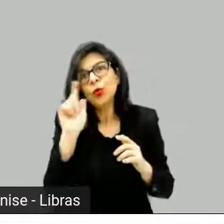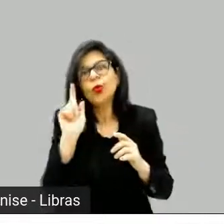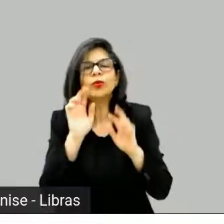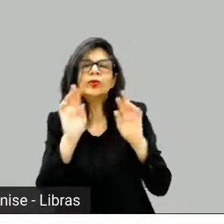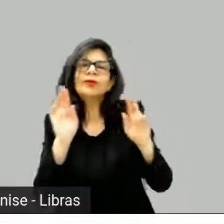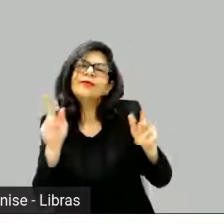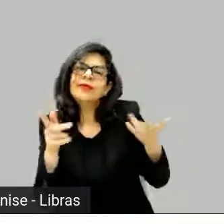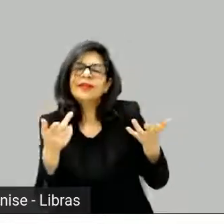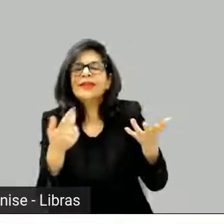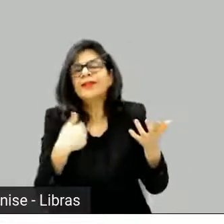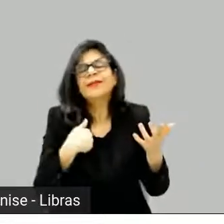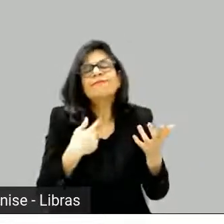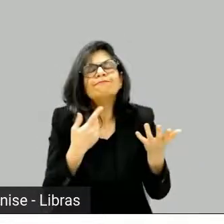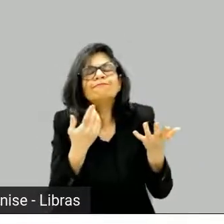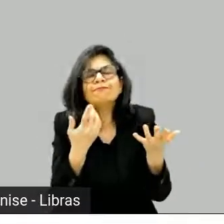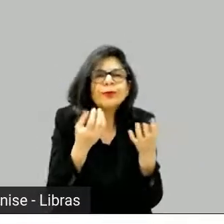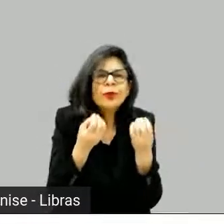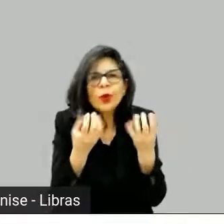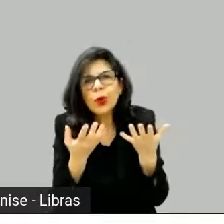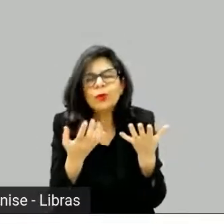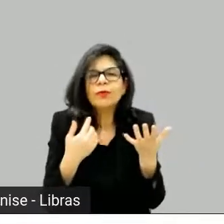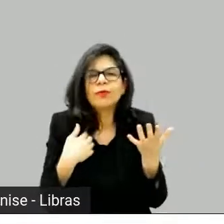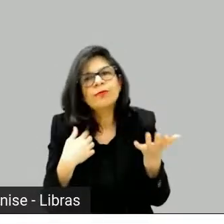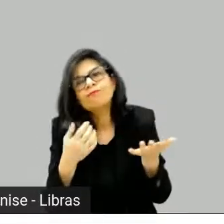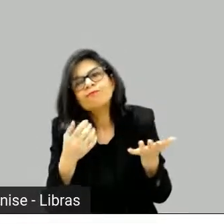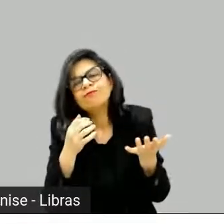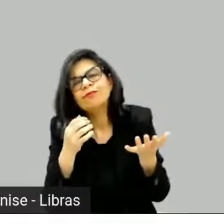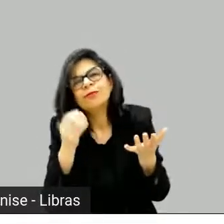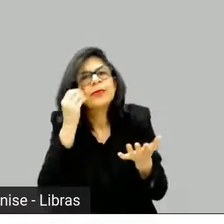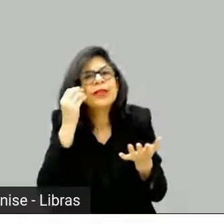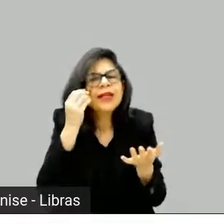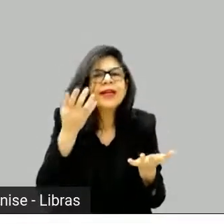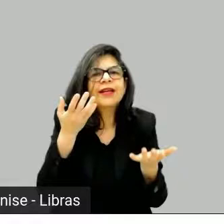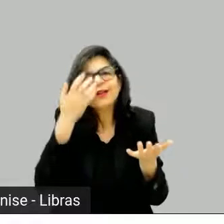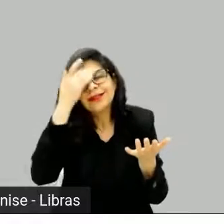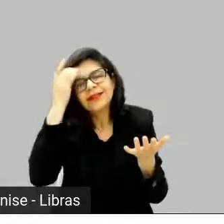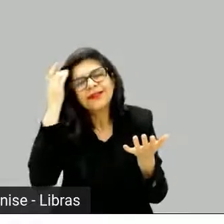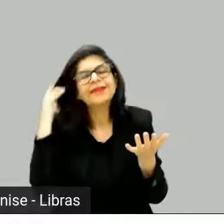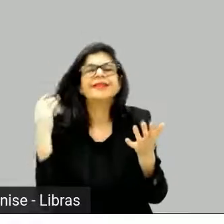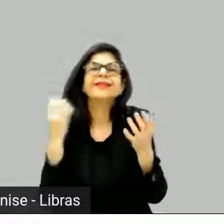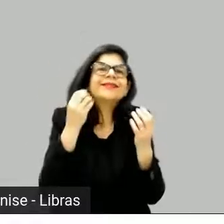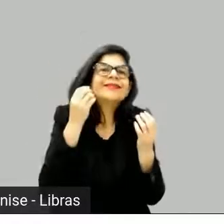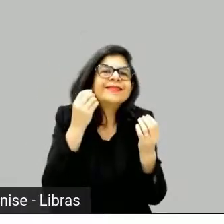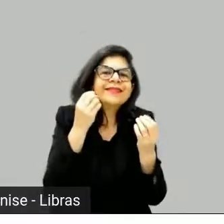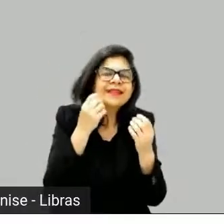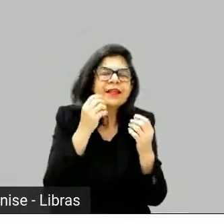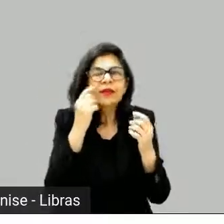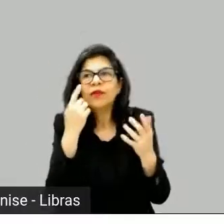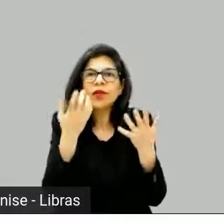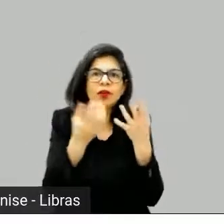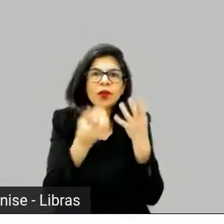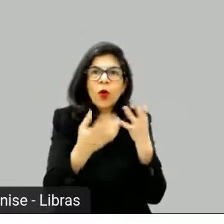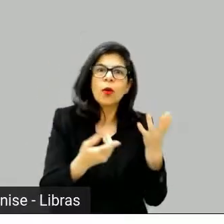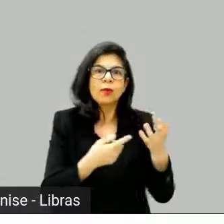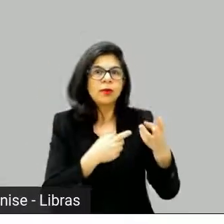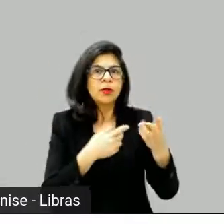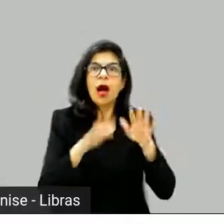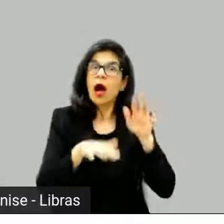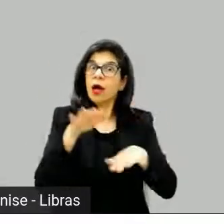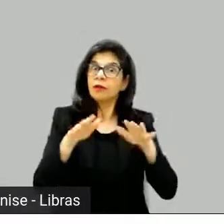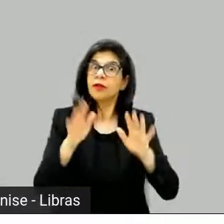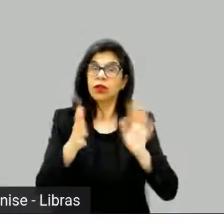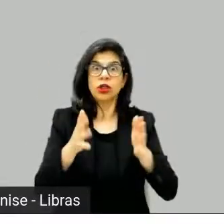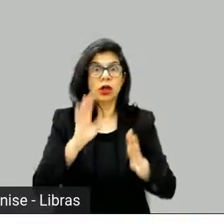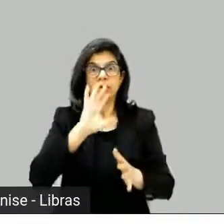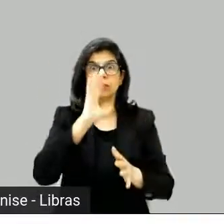E aí, engraçado que eu acabei embarcando numa terceira, aquelas duas ficaram lá e e aí eu escrevi, assim, em pouquíssimo